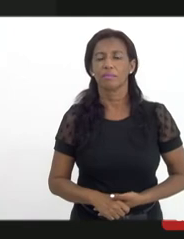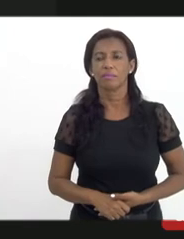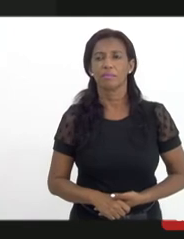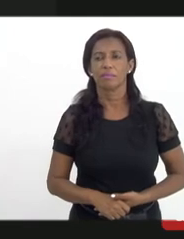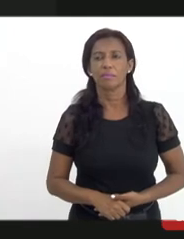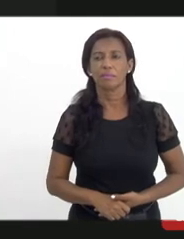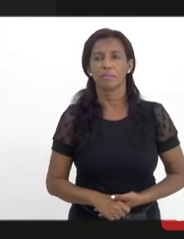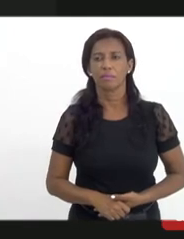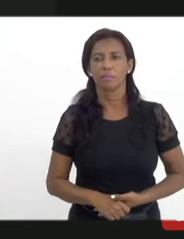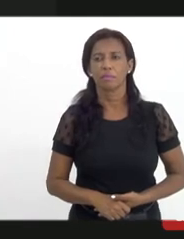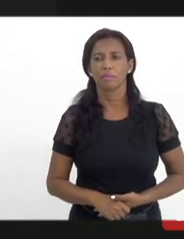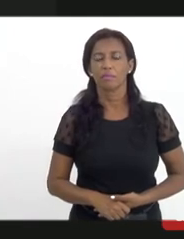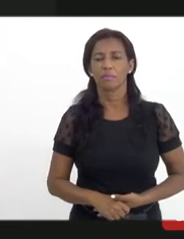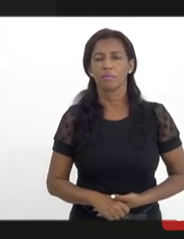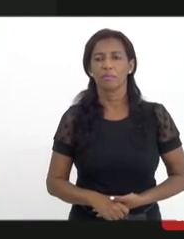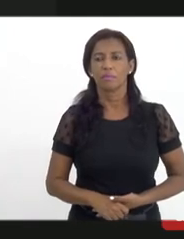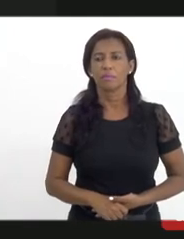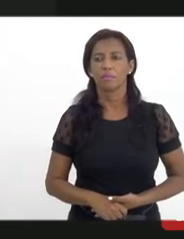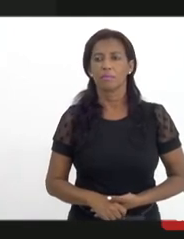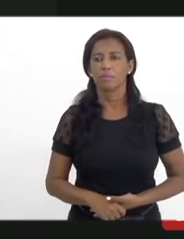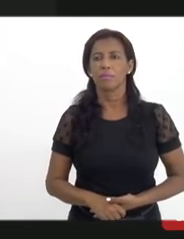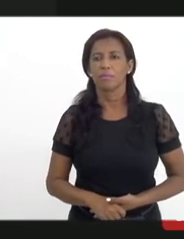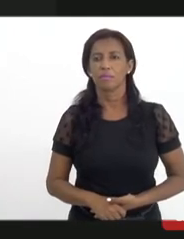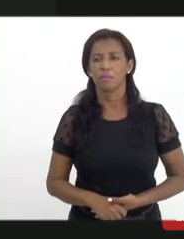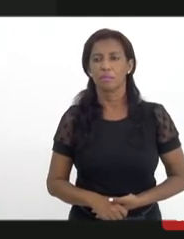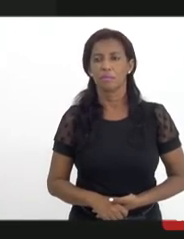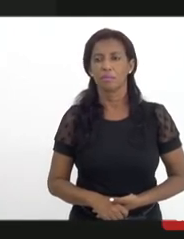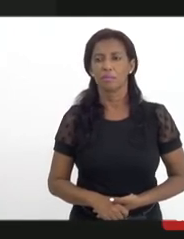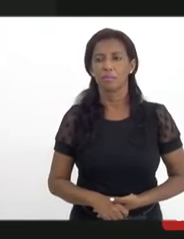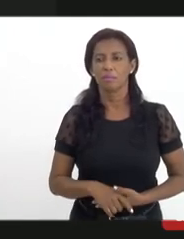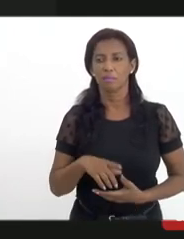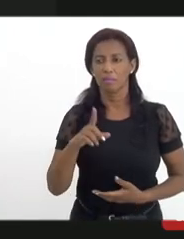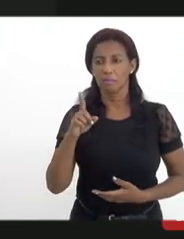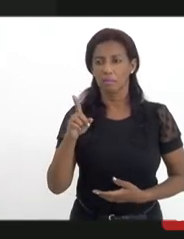quero fazer... Já não entrou. Vai falar?